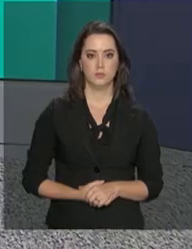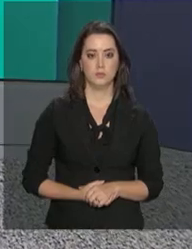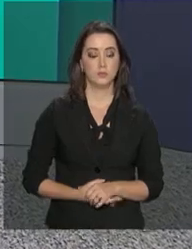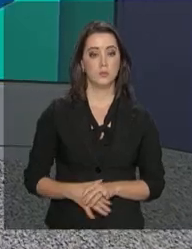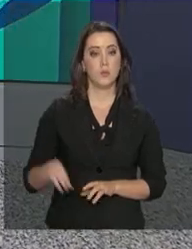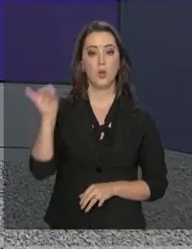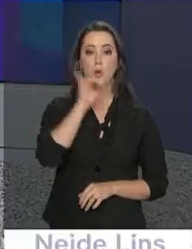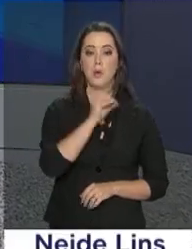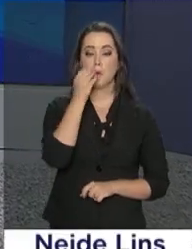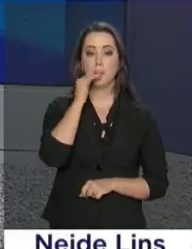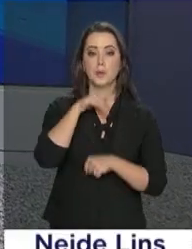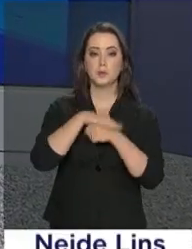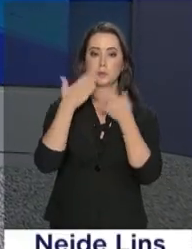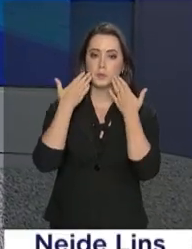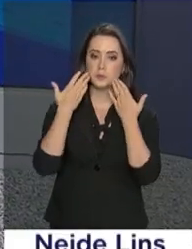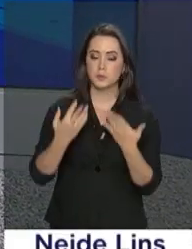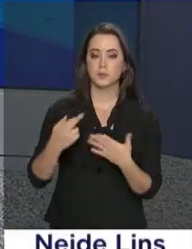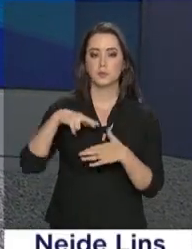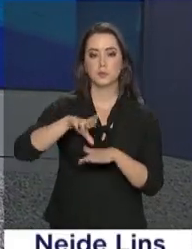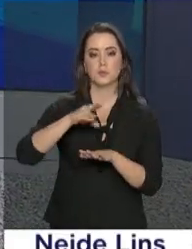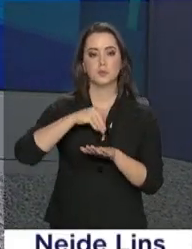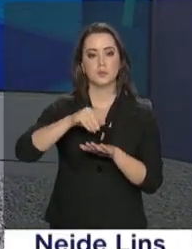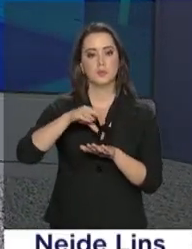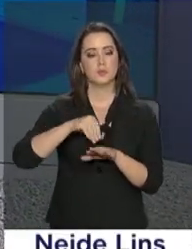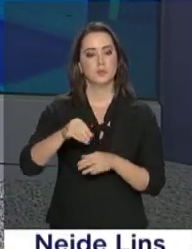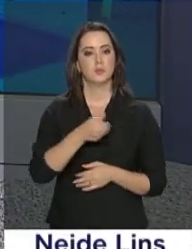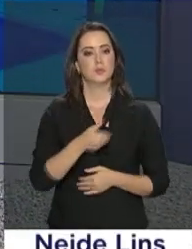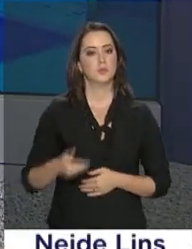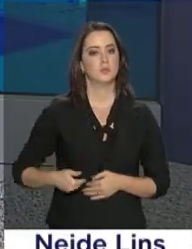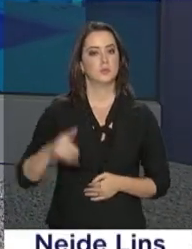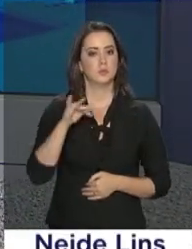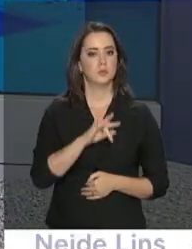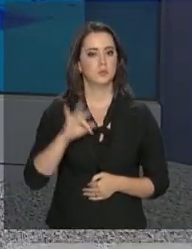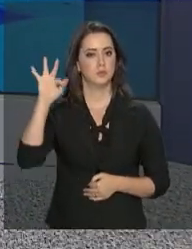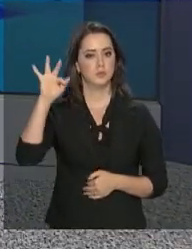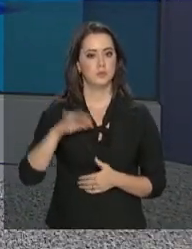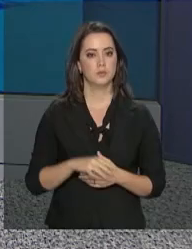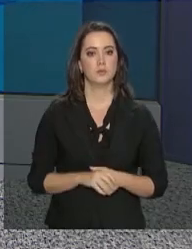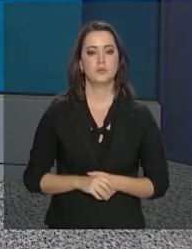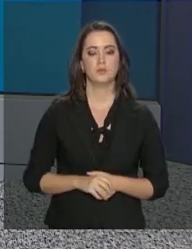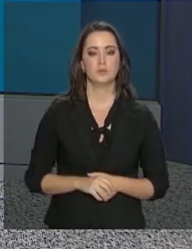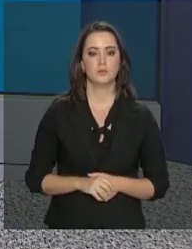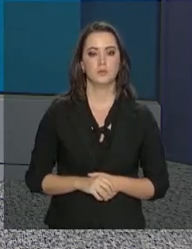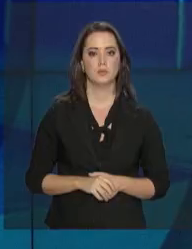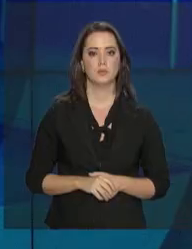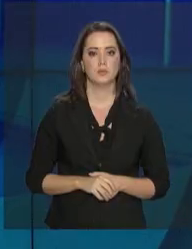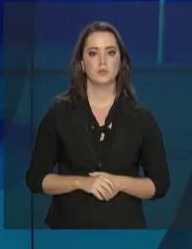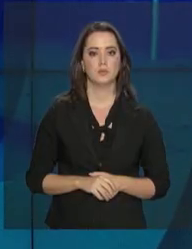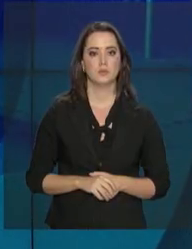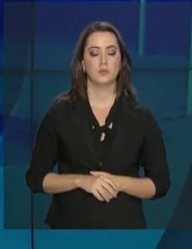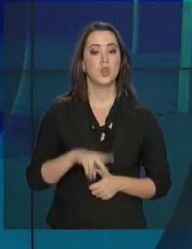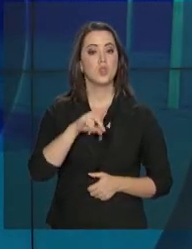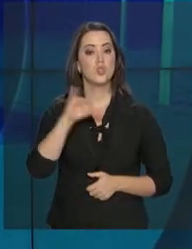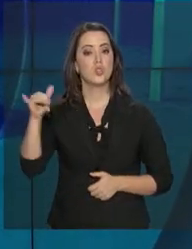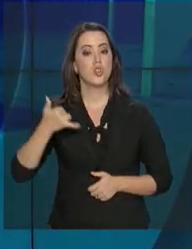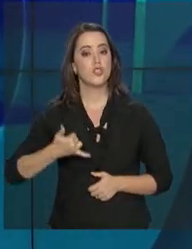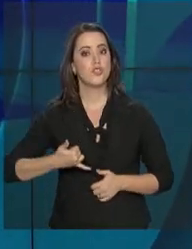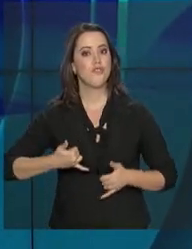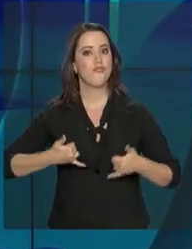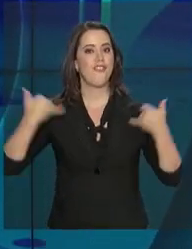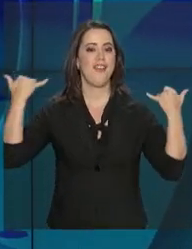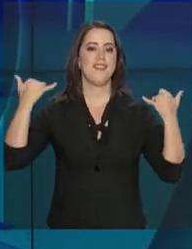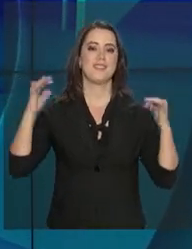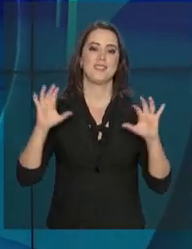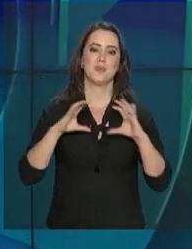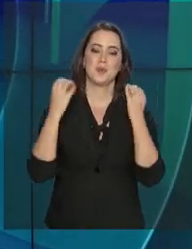Olá, boa noite, no ar mais uma edição do repórter NBR com as notícias do governo federal. Dia de festa para